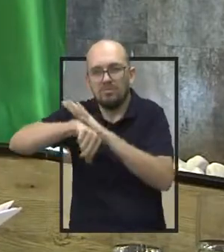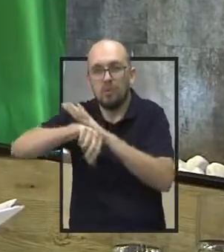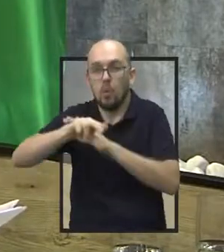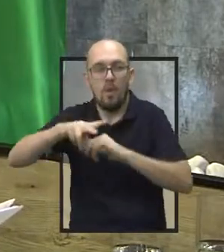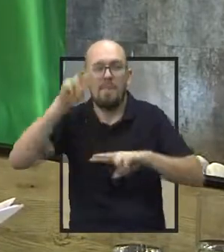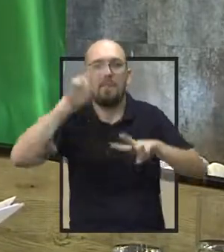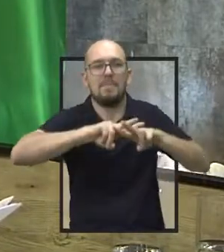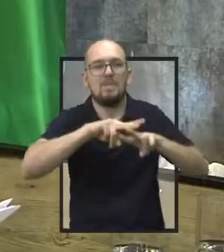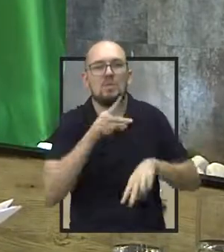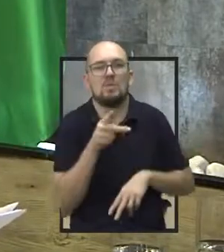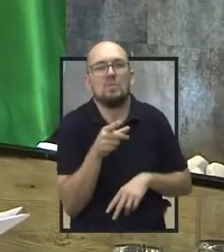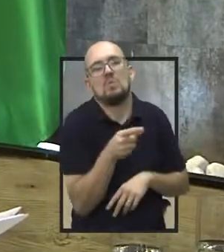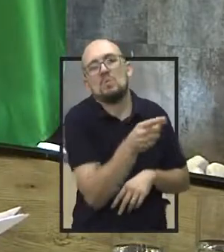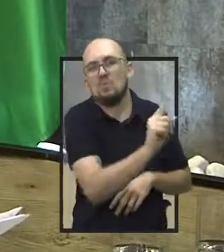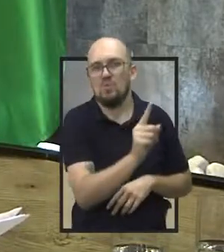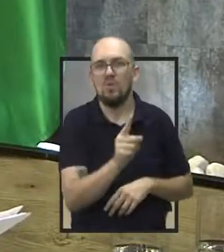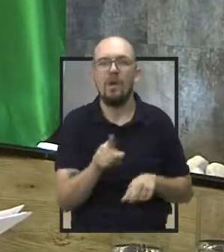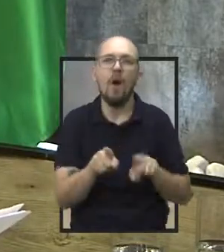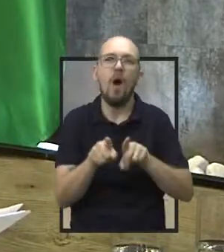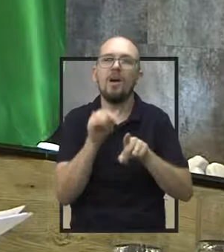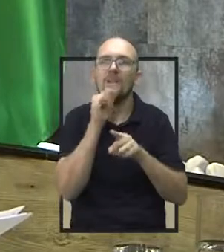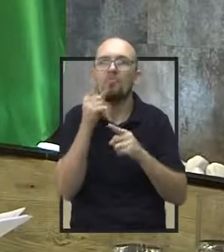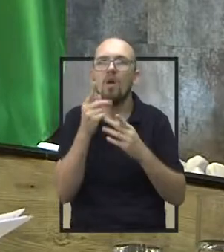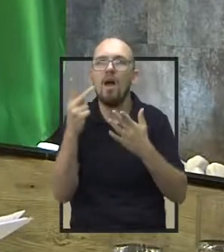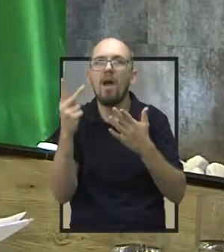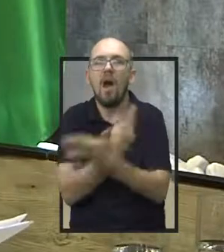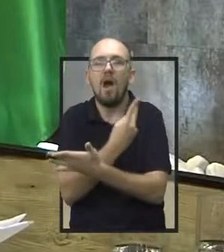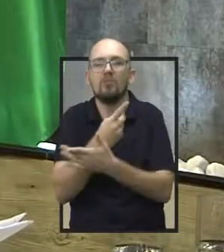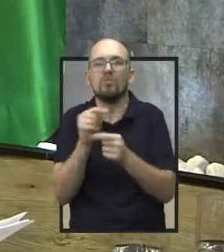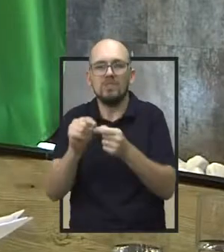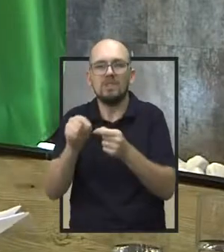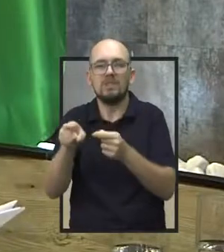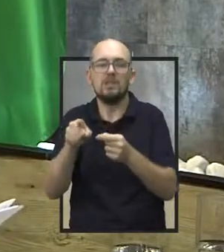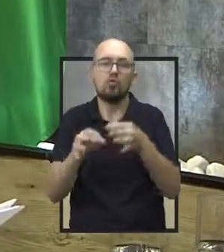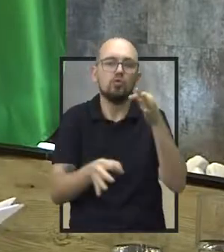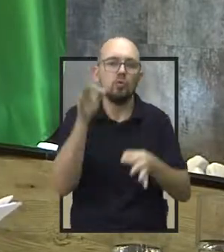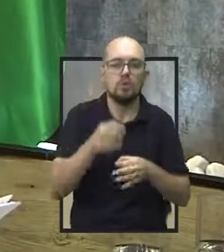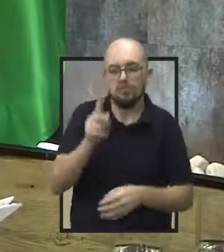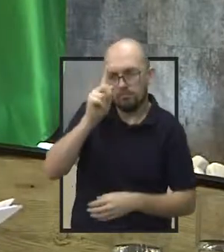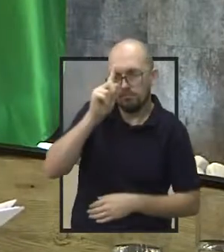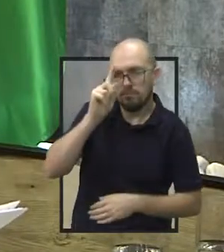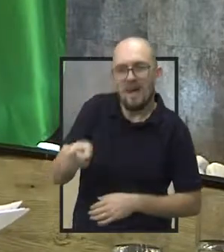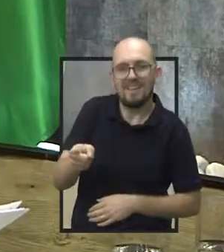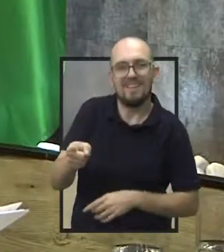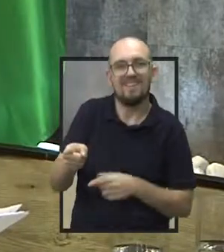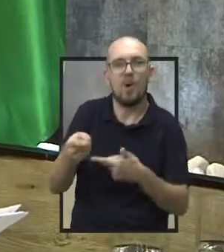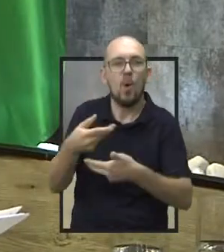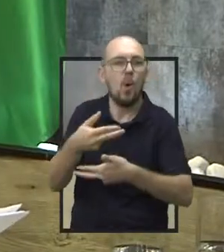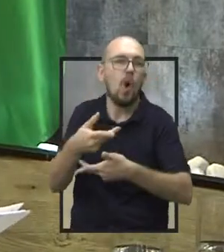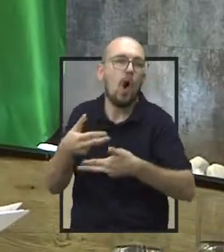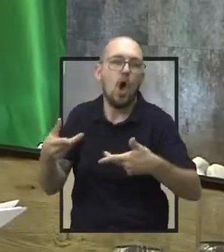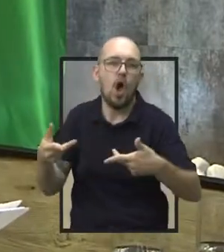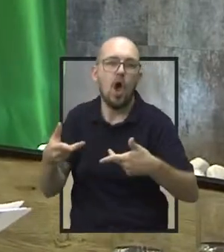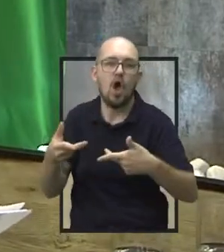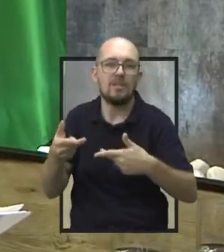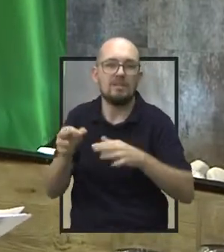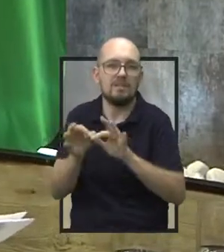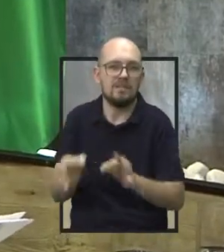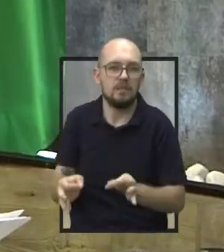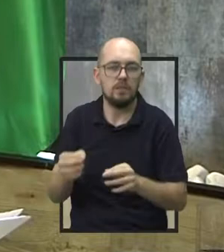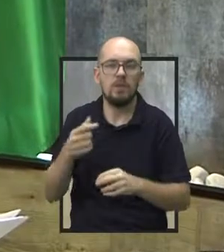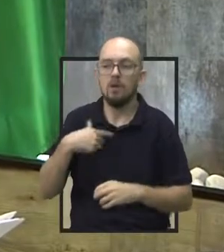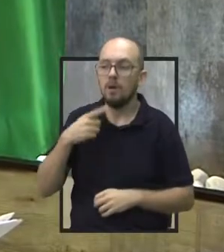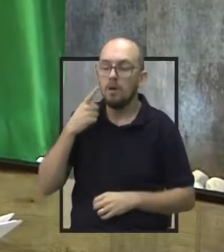vamos dizer, eles pagam pequenas penas, eles fazem alguns serviços comunitários. Então, o que foi nos sugeridos? E nós vamos levar,